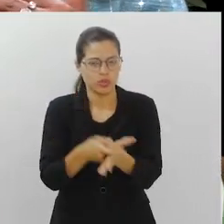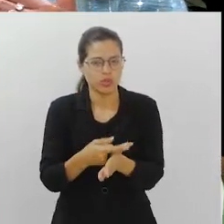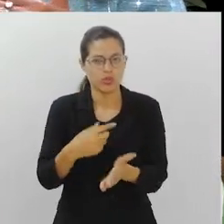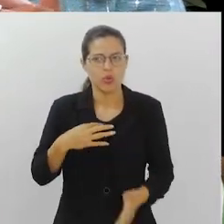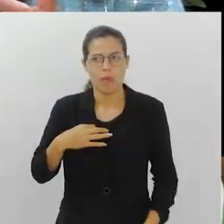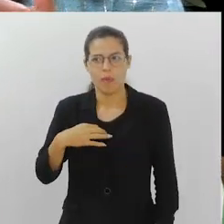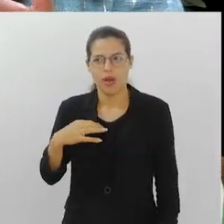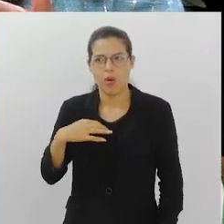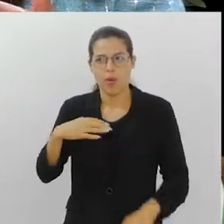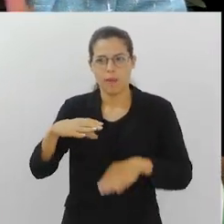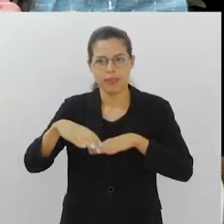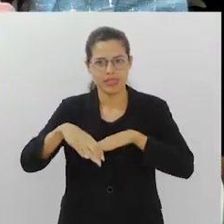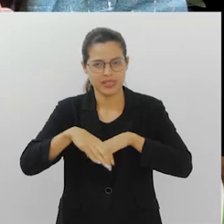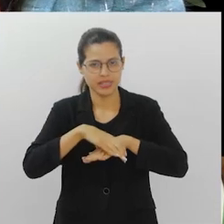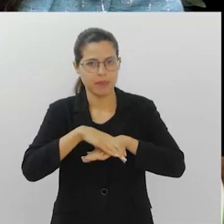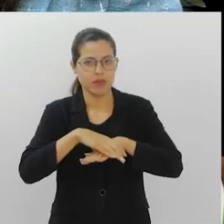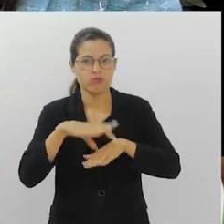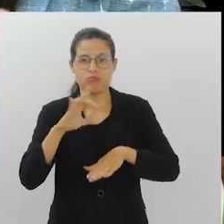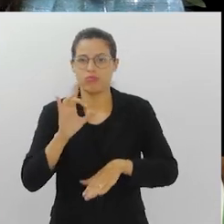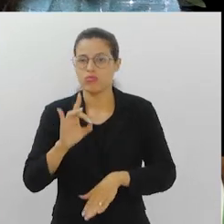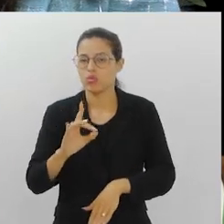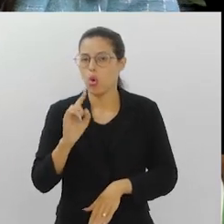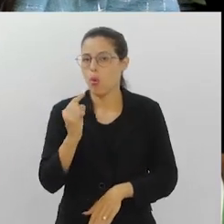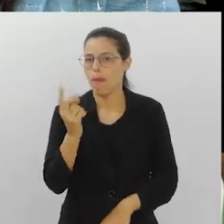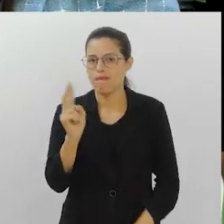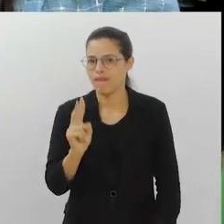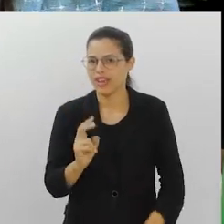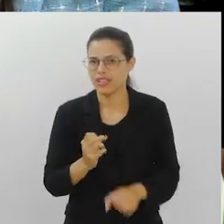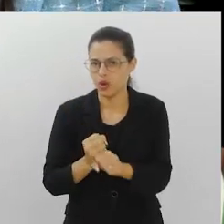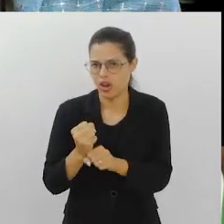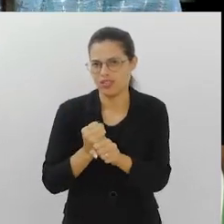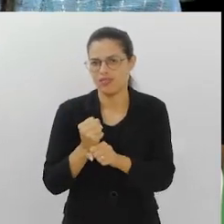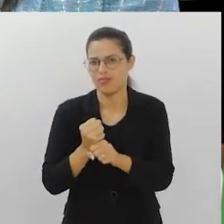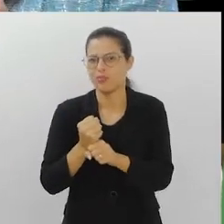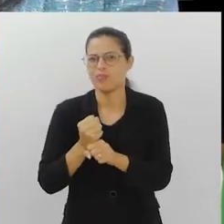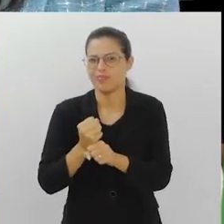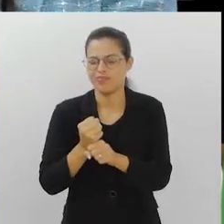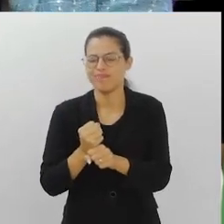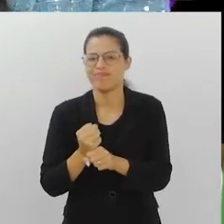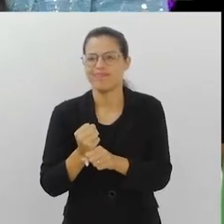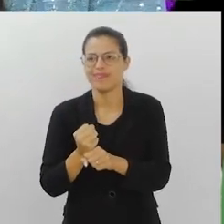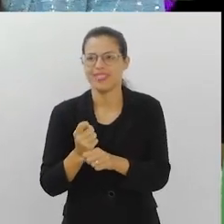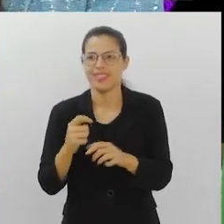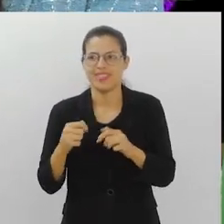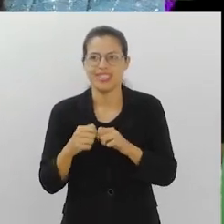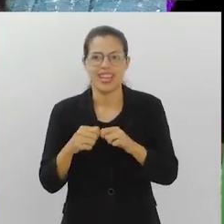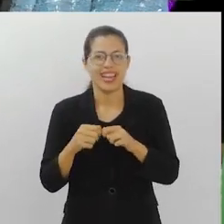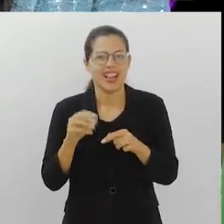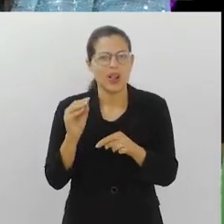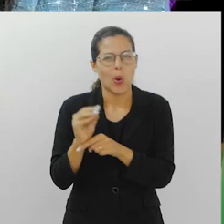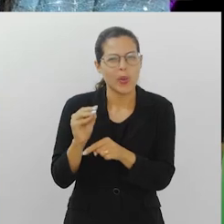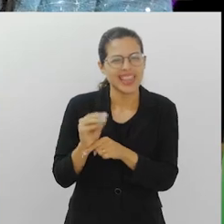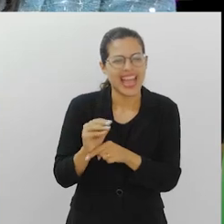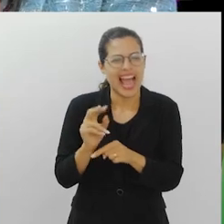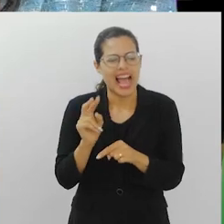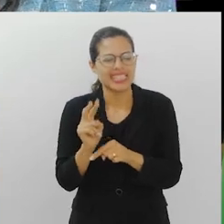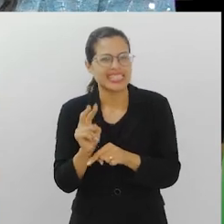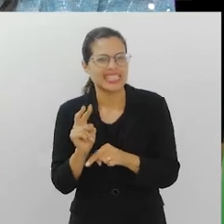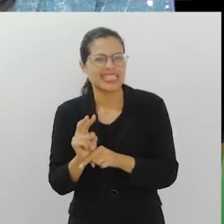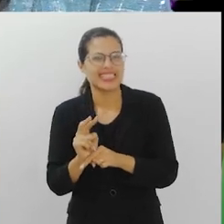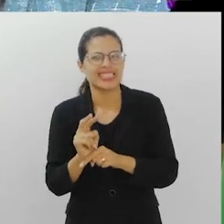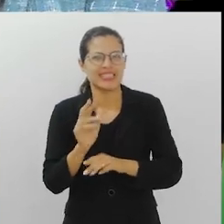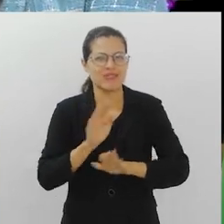comprar roupas e sapatos por ali só uma vez por ano e fazer aquele cuidado, aquela